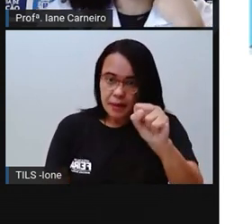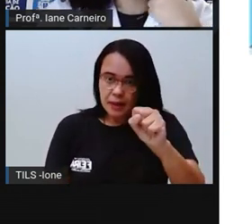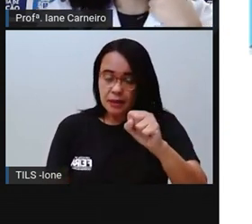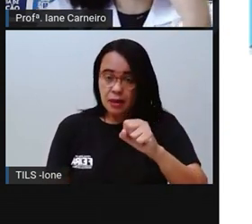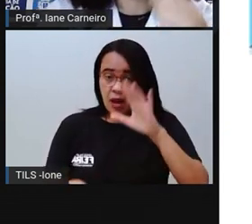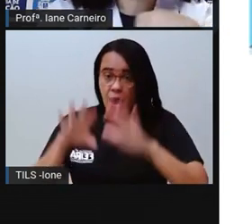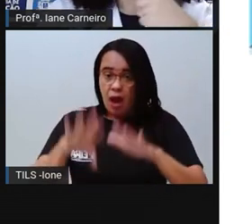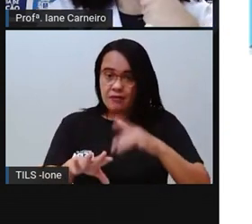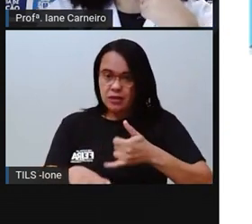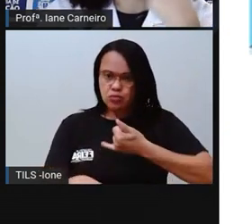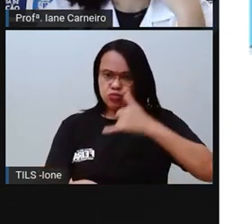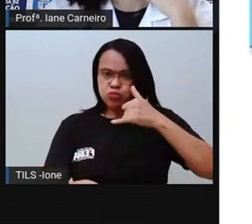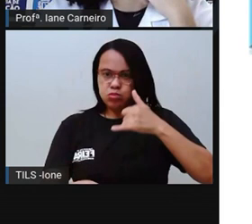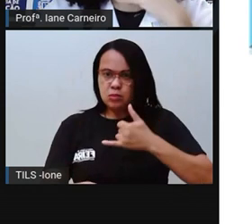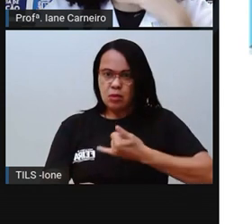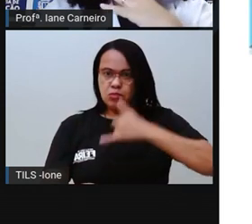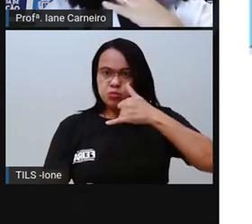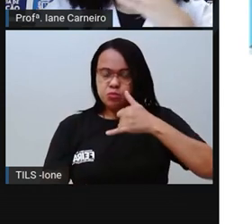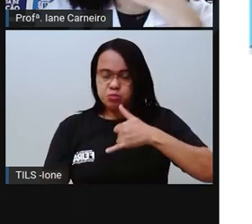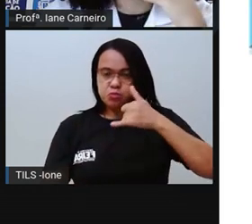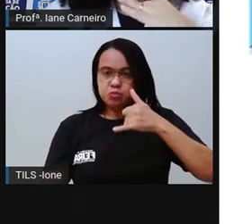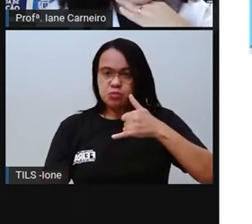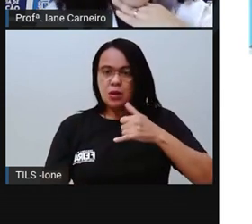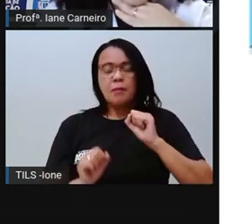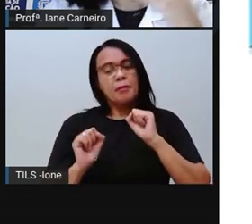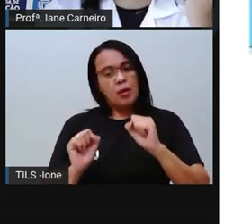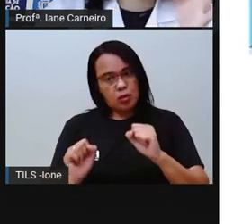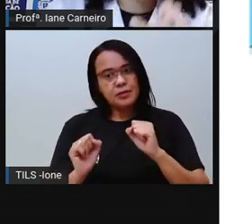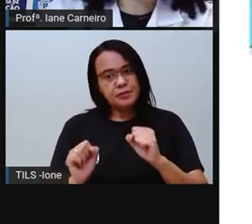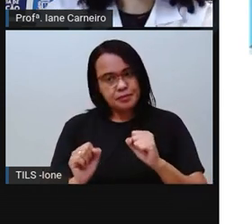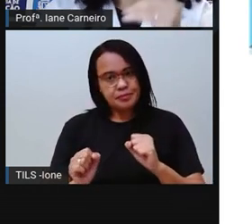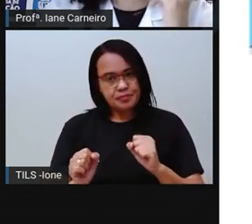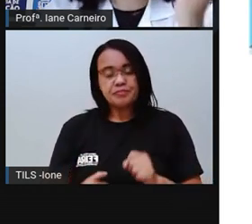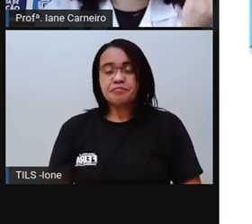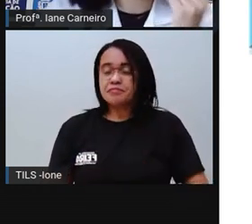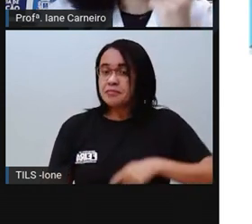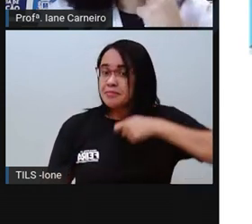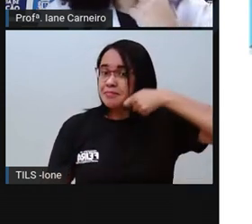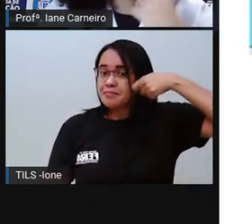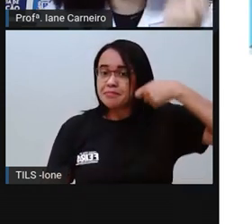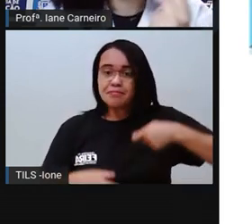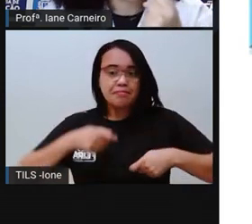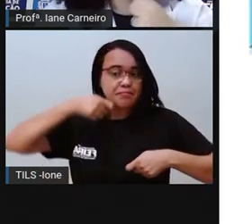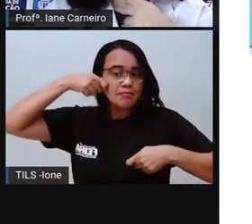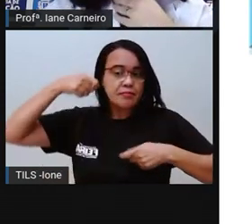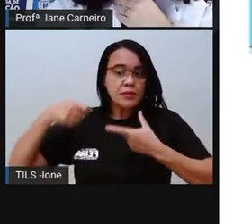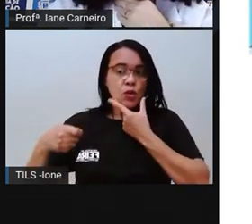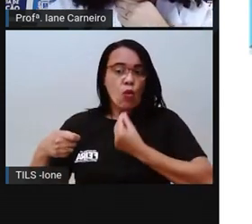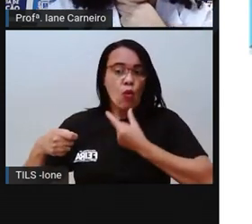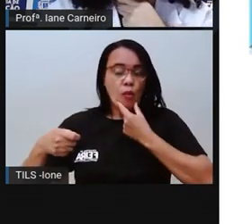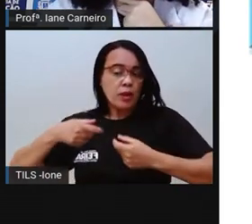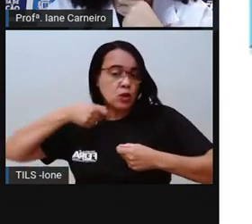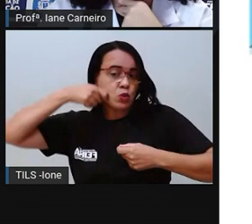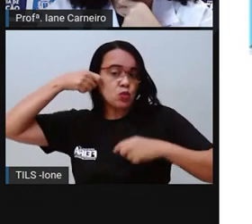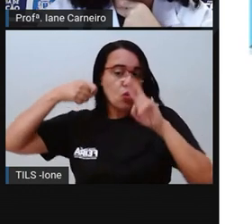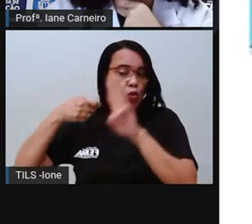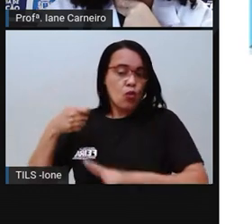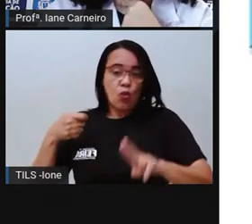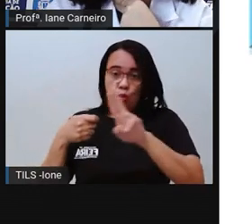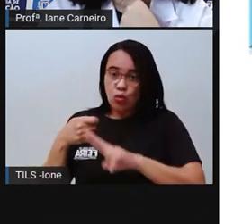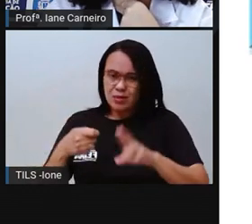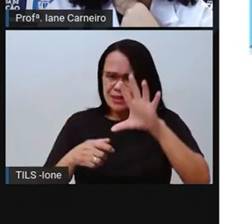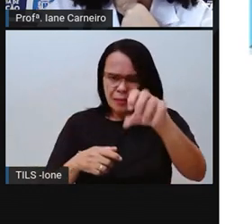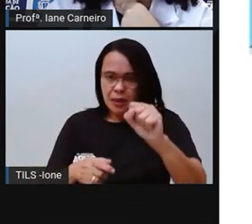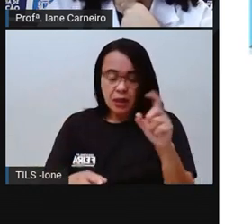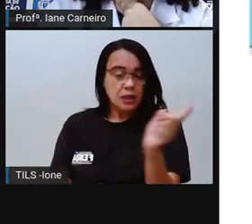homens, Papais usam aparelho de barbear, também não pode. Criança não pode mexer nesses aparelhos, combinado?